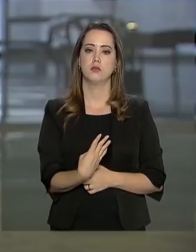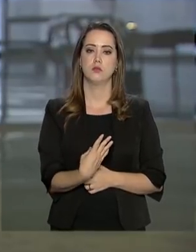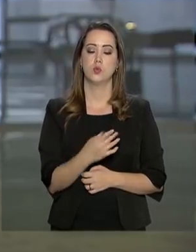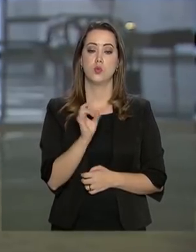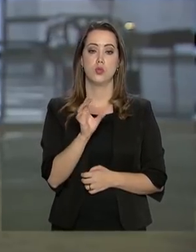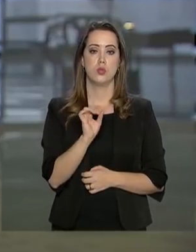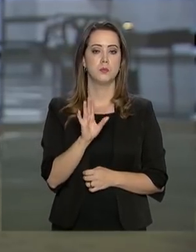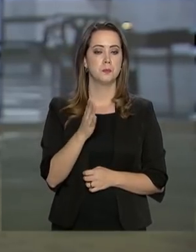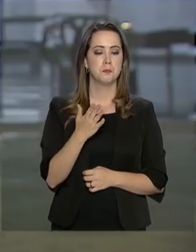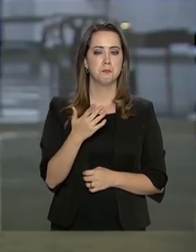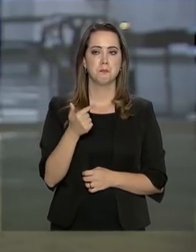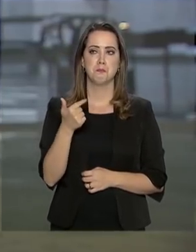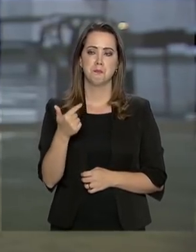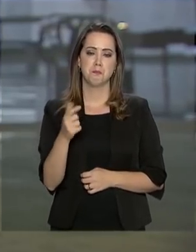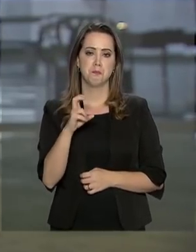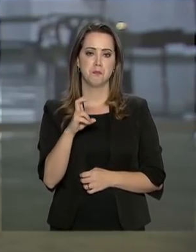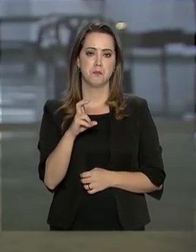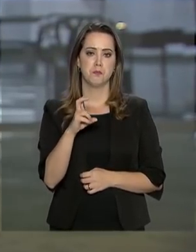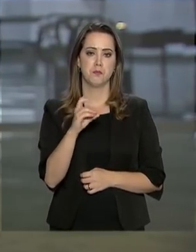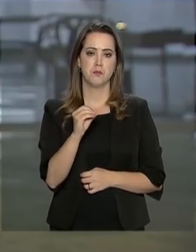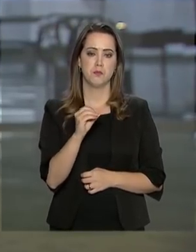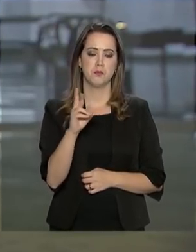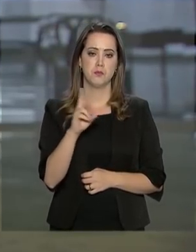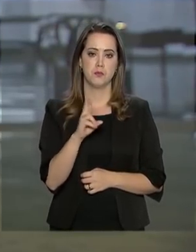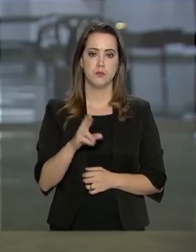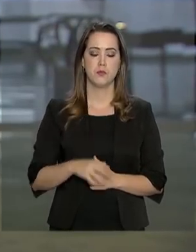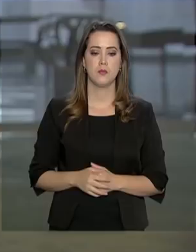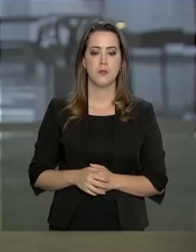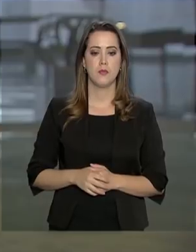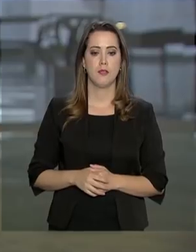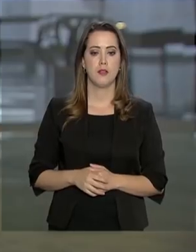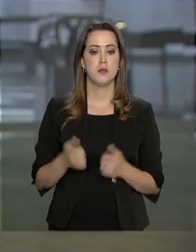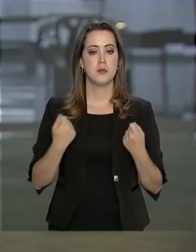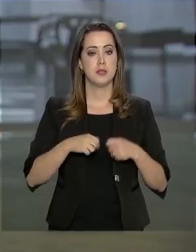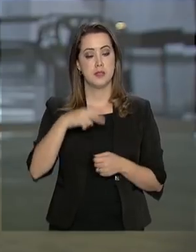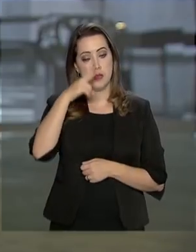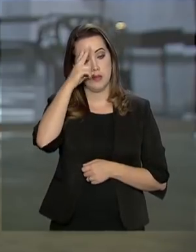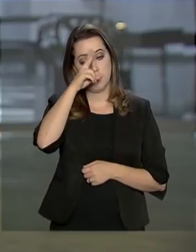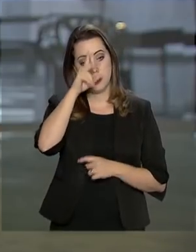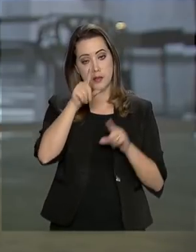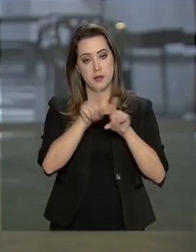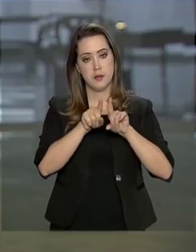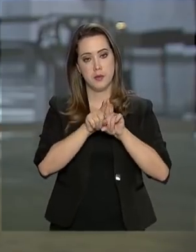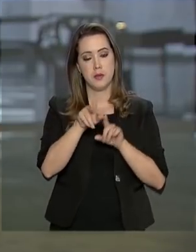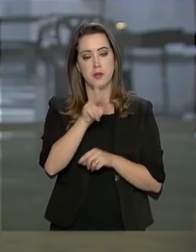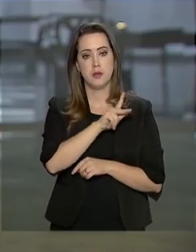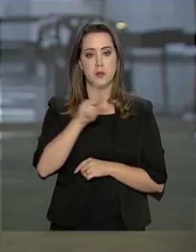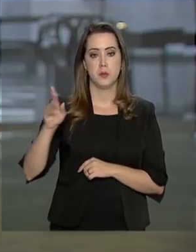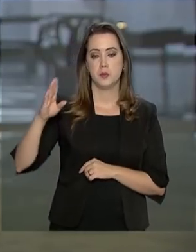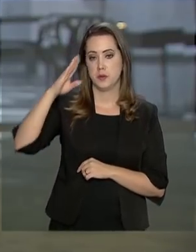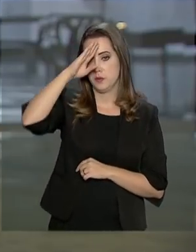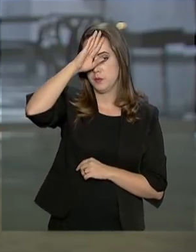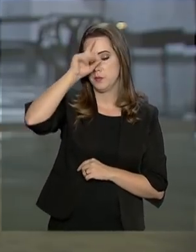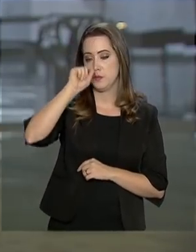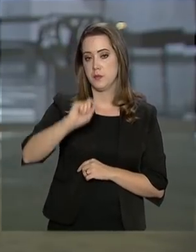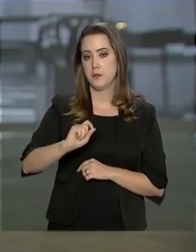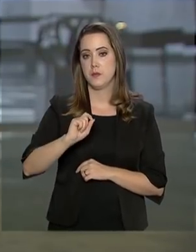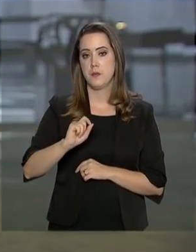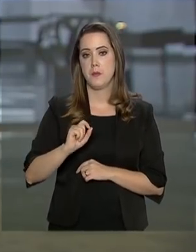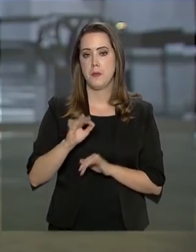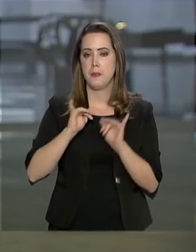aproximadamente R 250,00. Vale lembrar também que o presidente da República, Jair Bolsonaro,